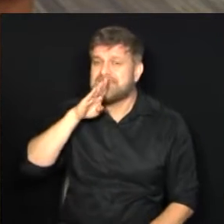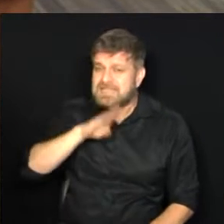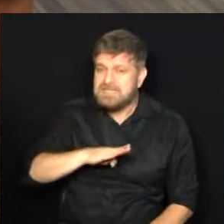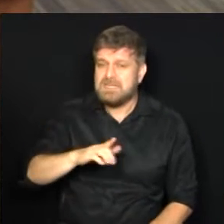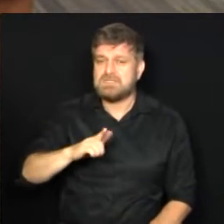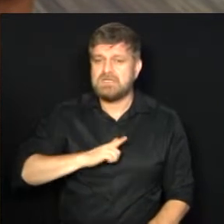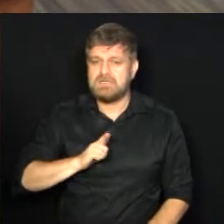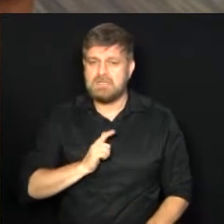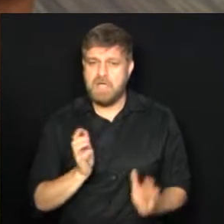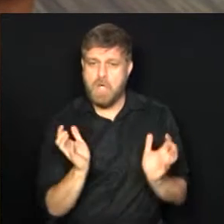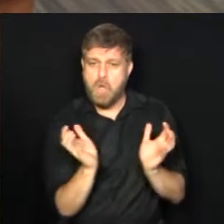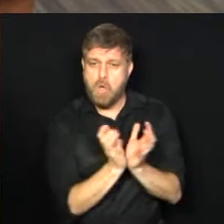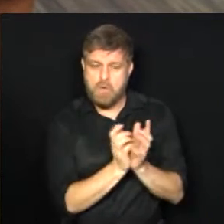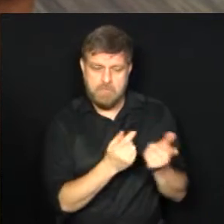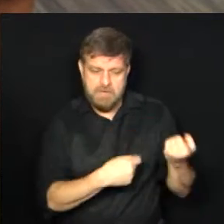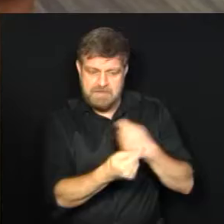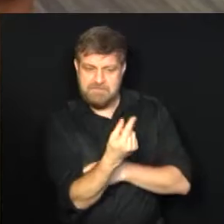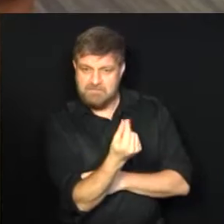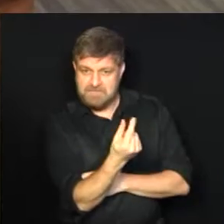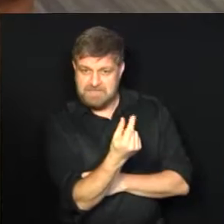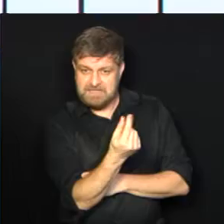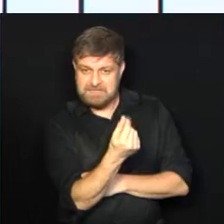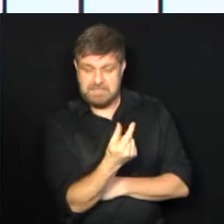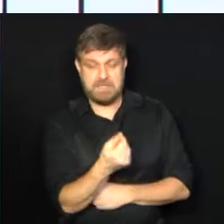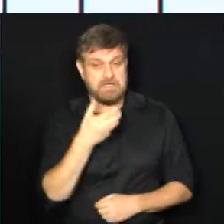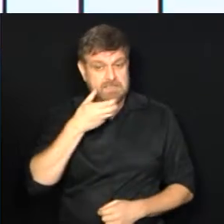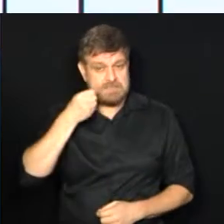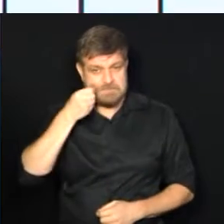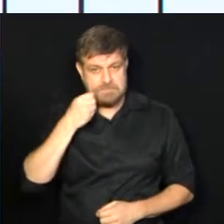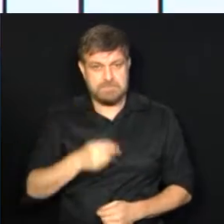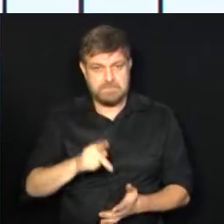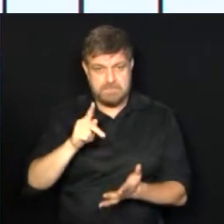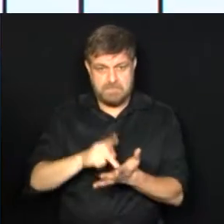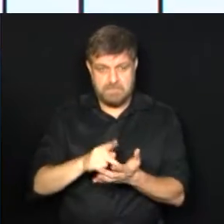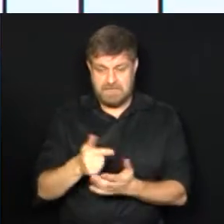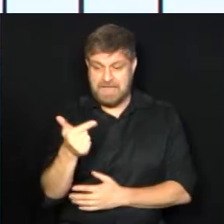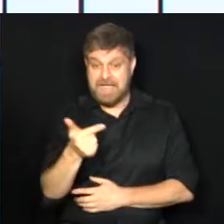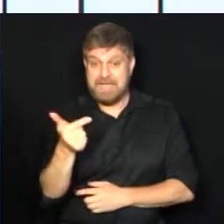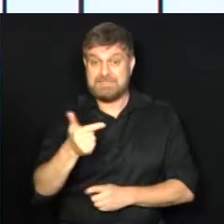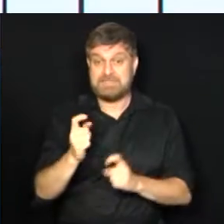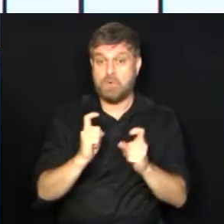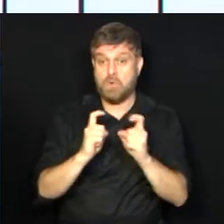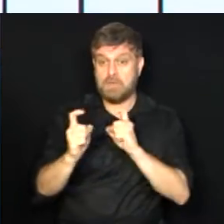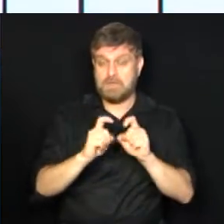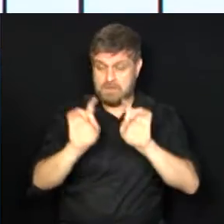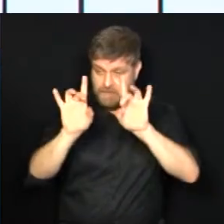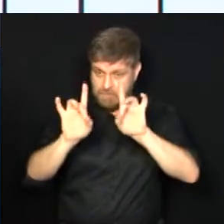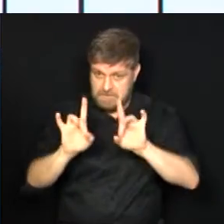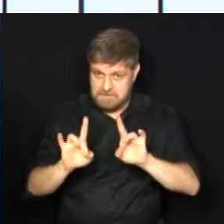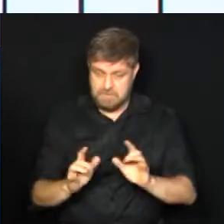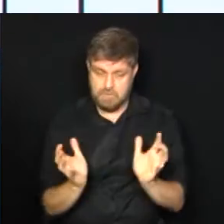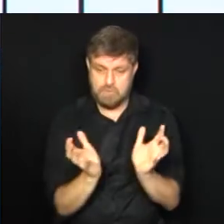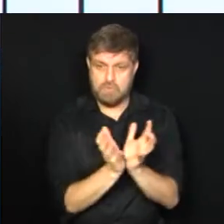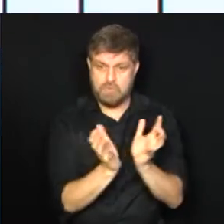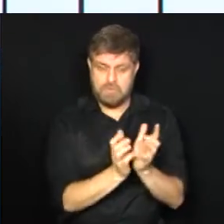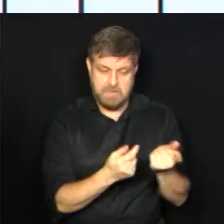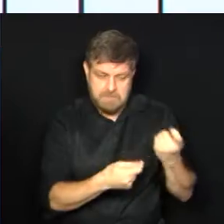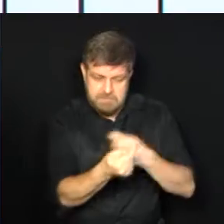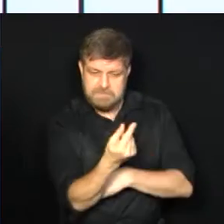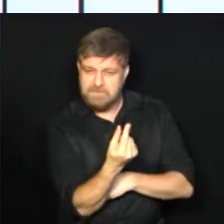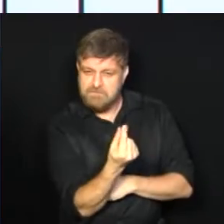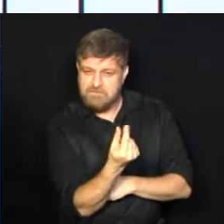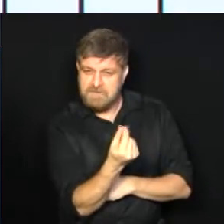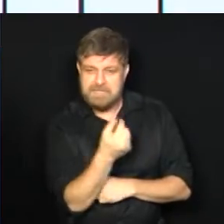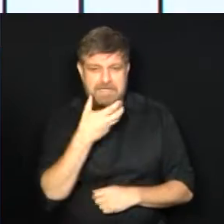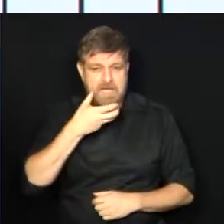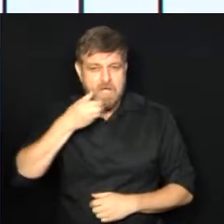tarde, reunião da Comissão de Finanças e Orçamento. Isso mesmo. Na verdade, é a segunda reunião extraordinária da Comissão de Finanças e